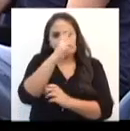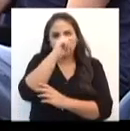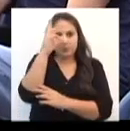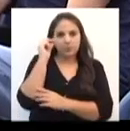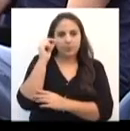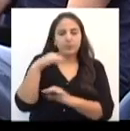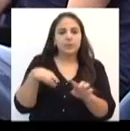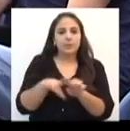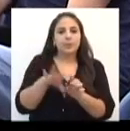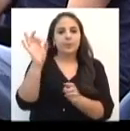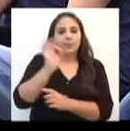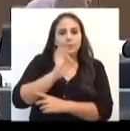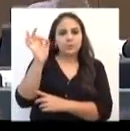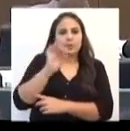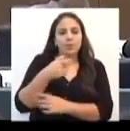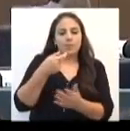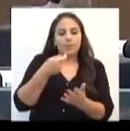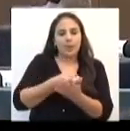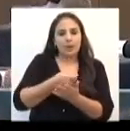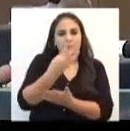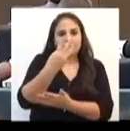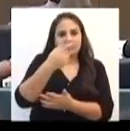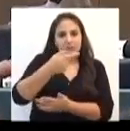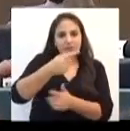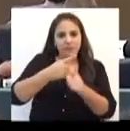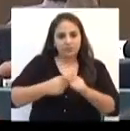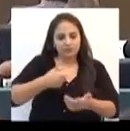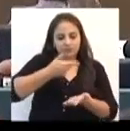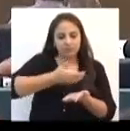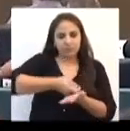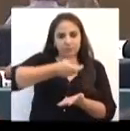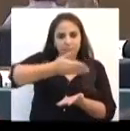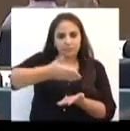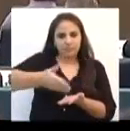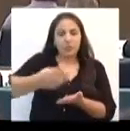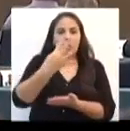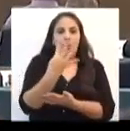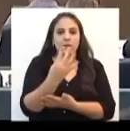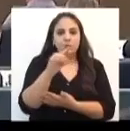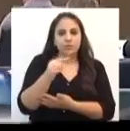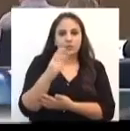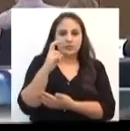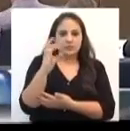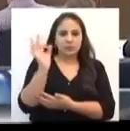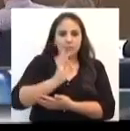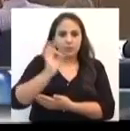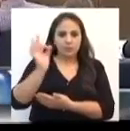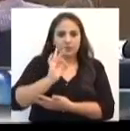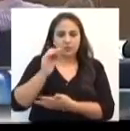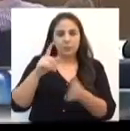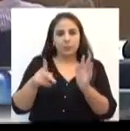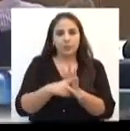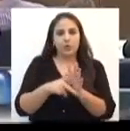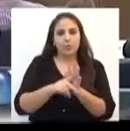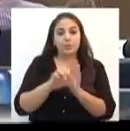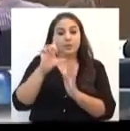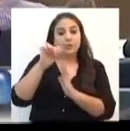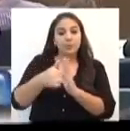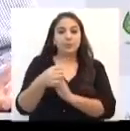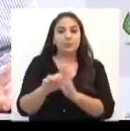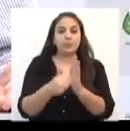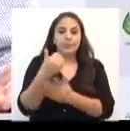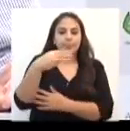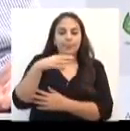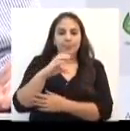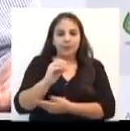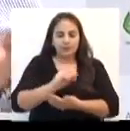parcelado em três vezes, com a antecipação de 4,5%, retroativo a partir de 1º de março.